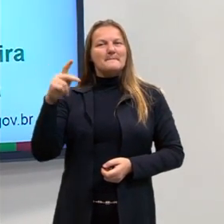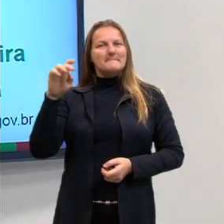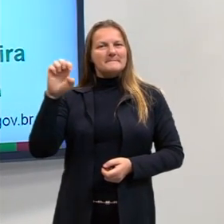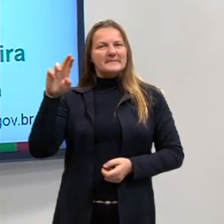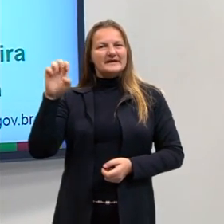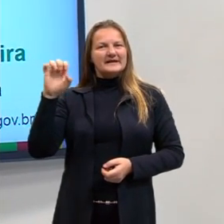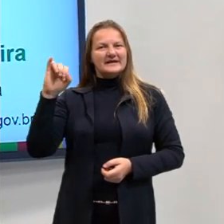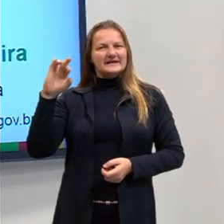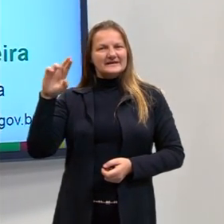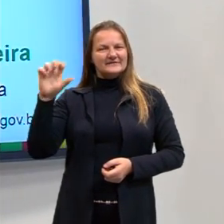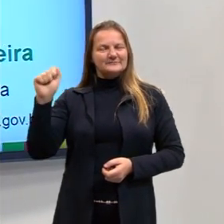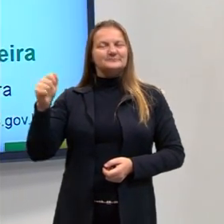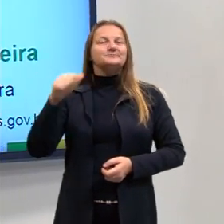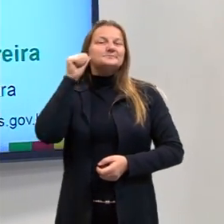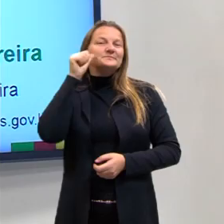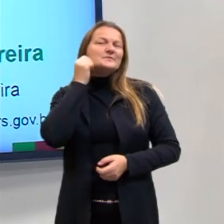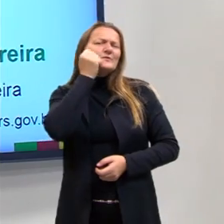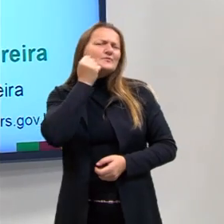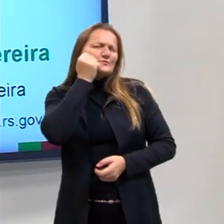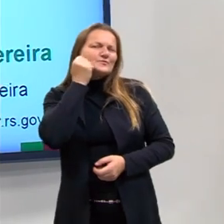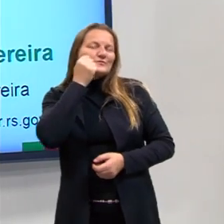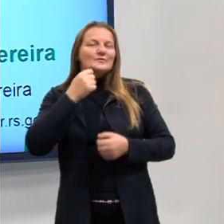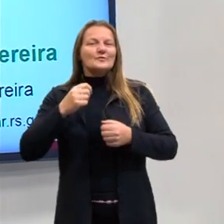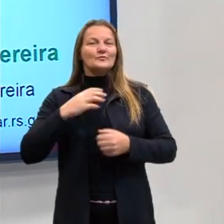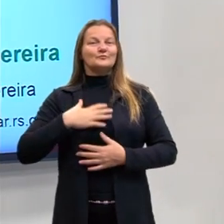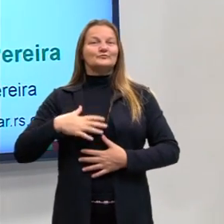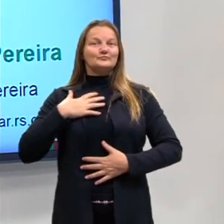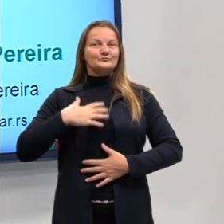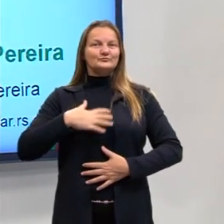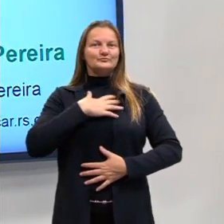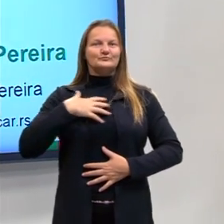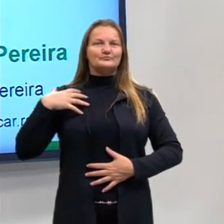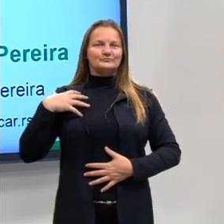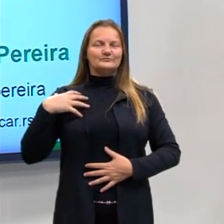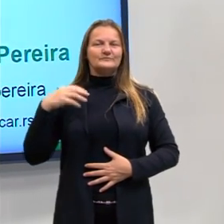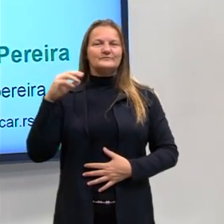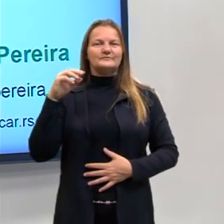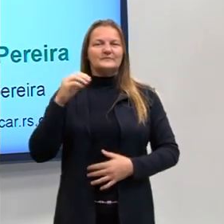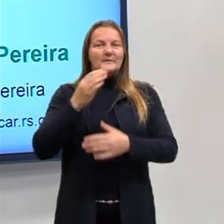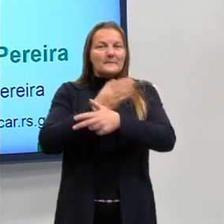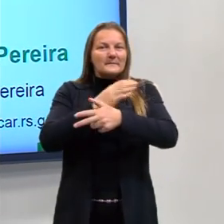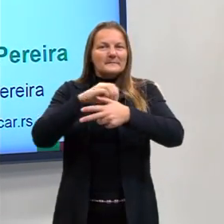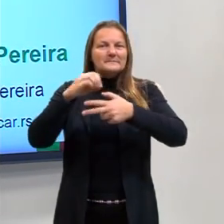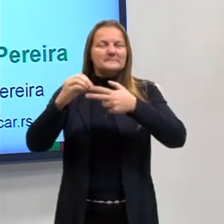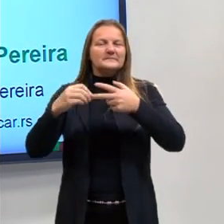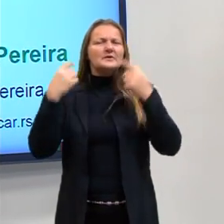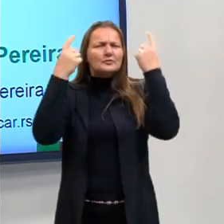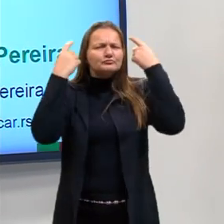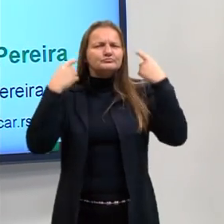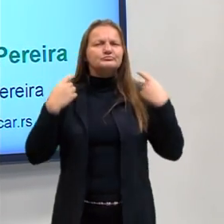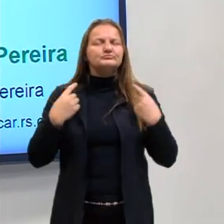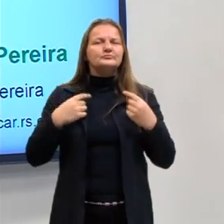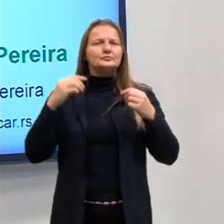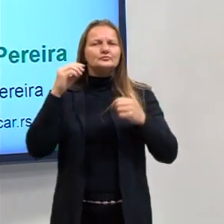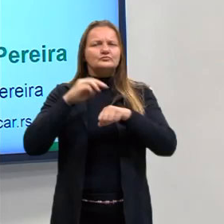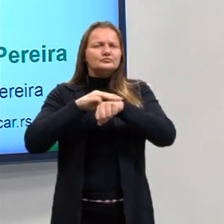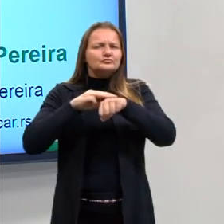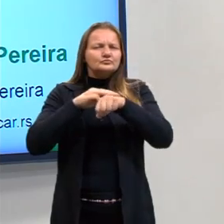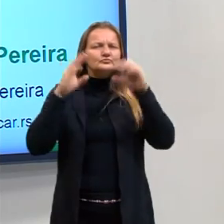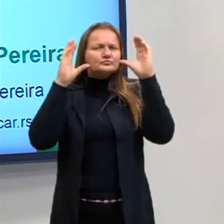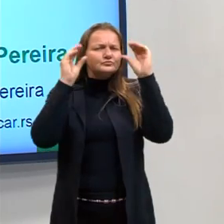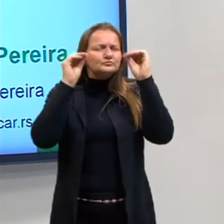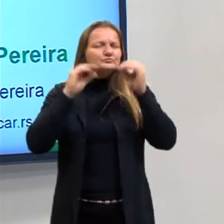sou mulher, negra, estou vestindo a camiseta do pré-ENEM, tenho cabelos crespos, castanhos escuros.